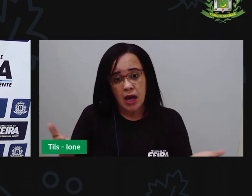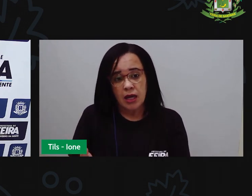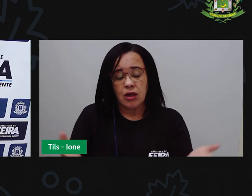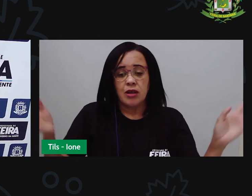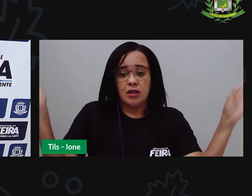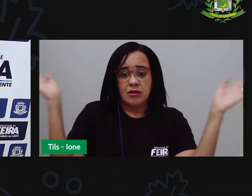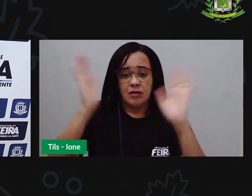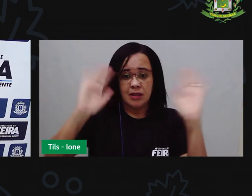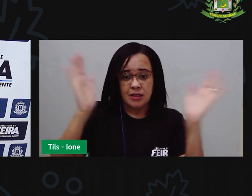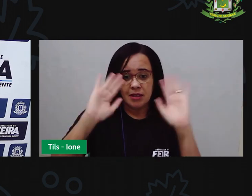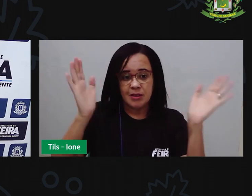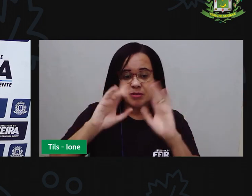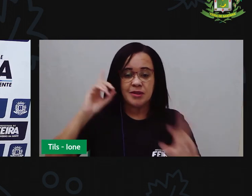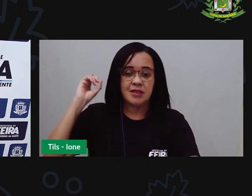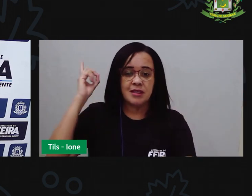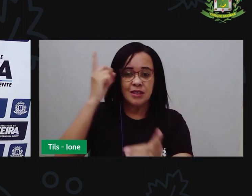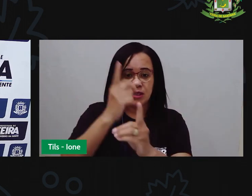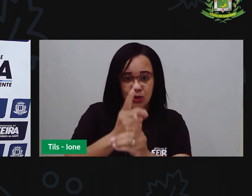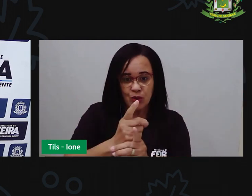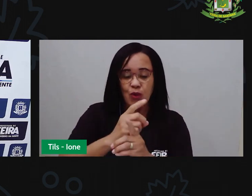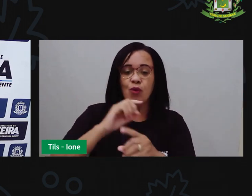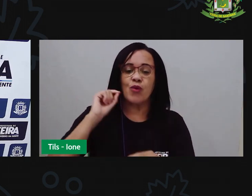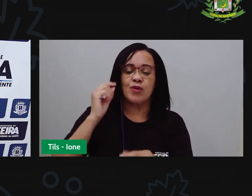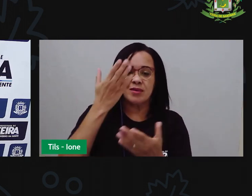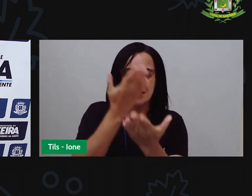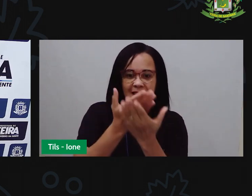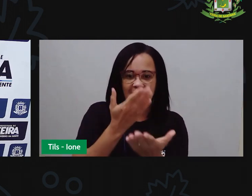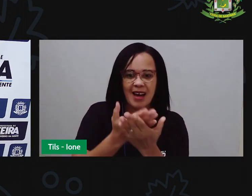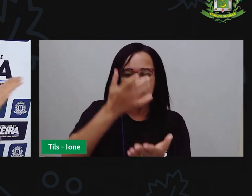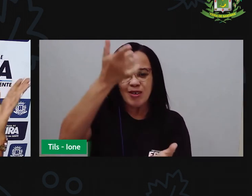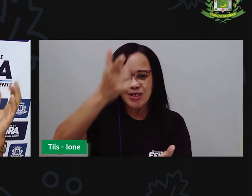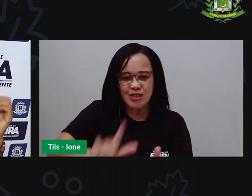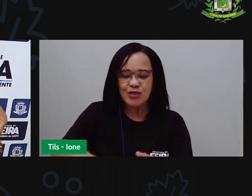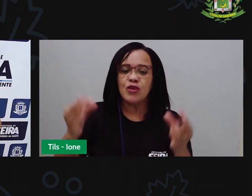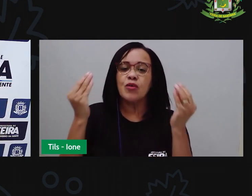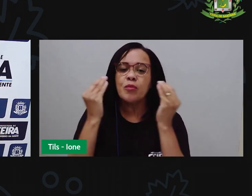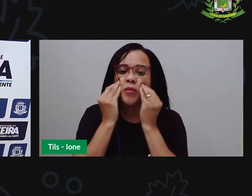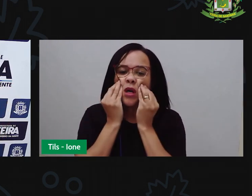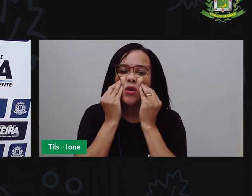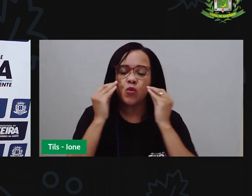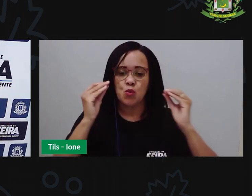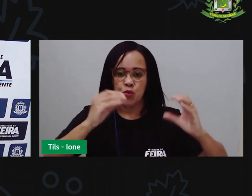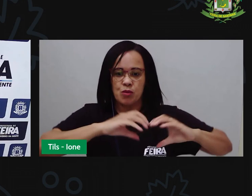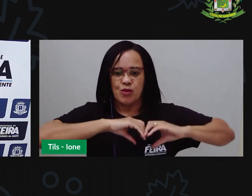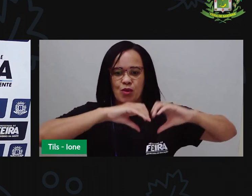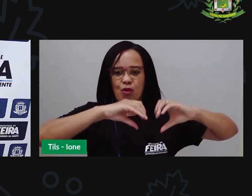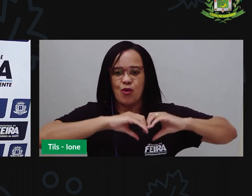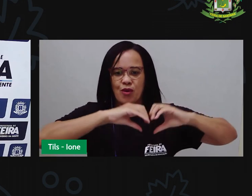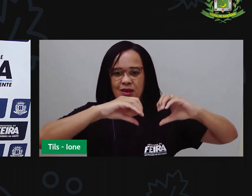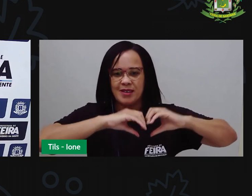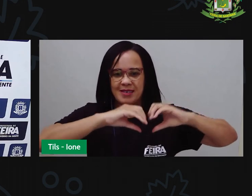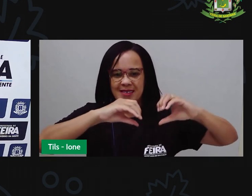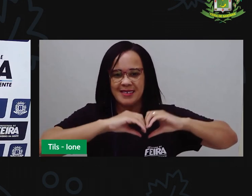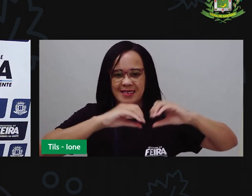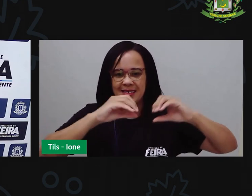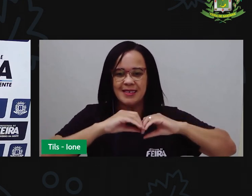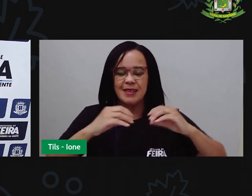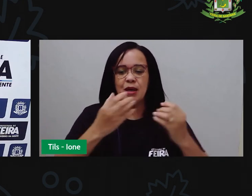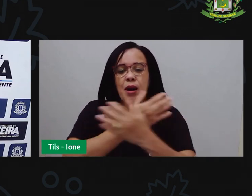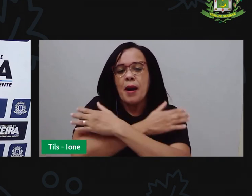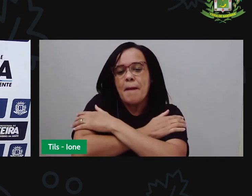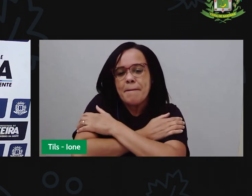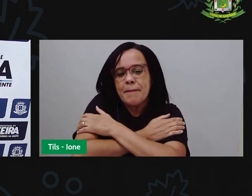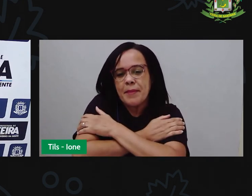nos vemos na próxima aula. Beijo grande no coração. Receba aí meu beijo, meu